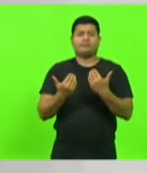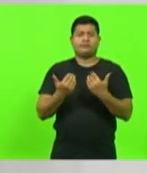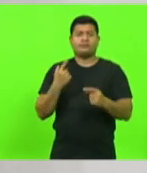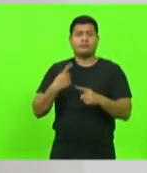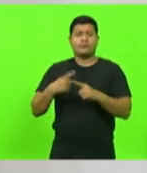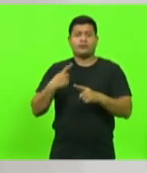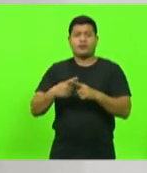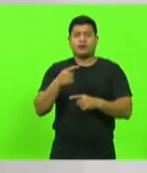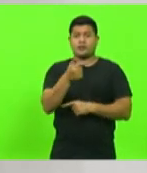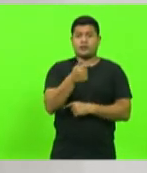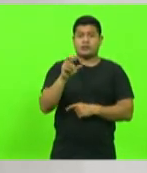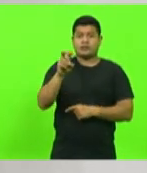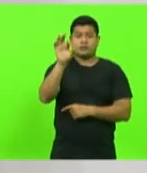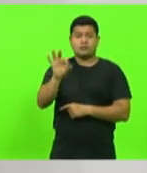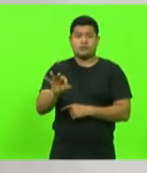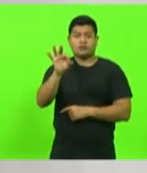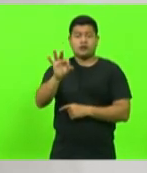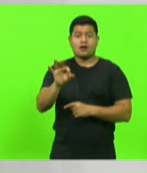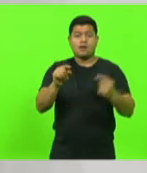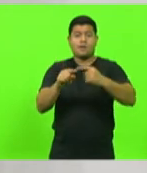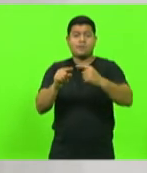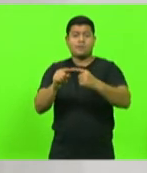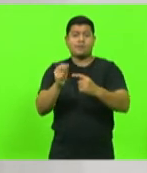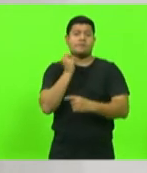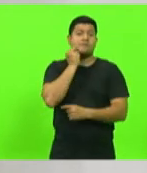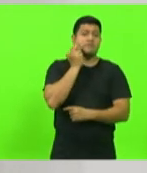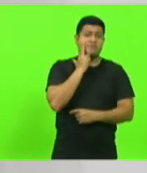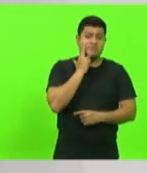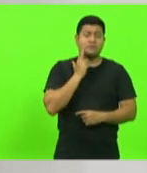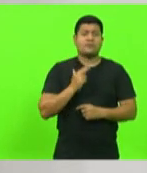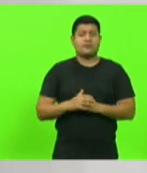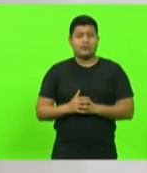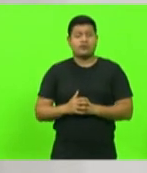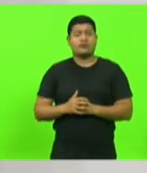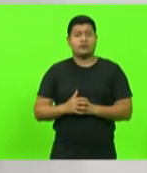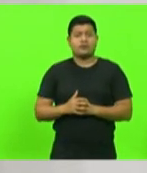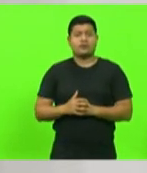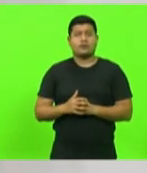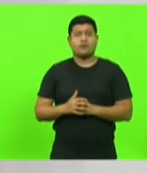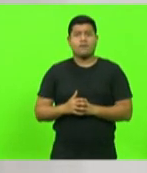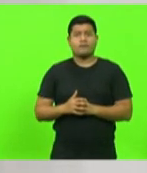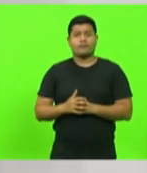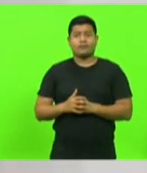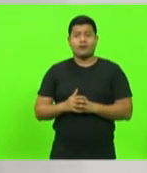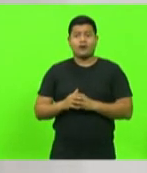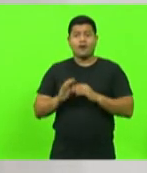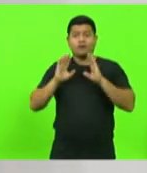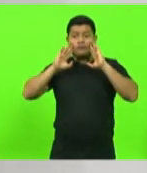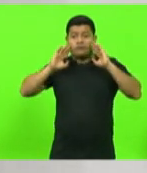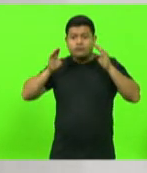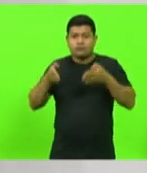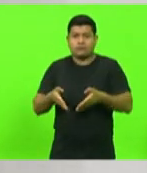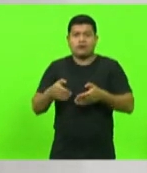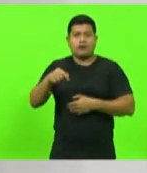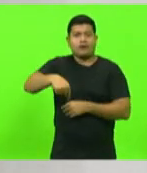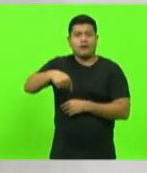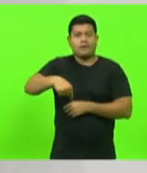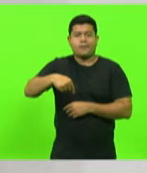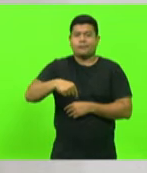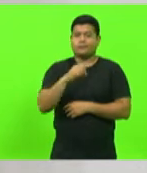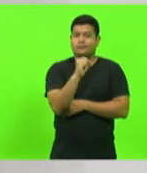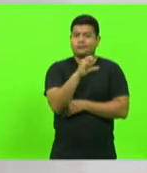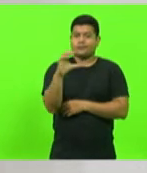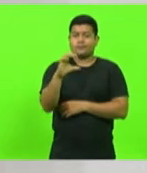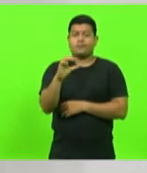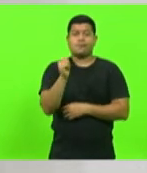% delas são negras. Fazendo recorte para Santa Catarina, mulheres negras